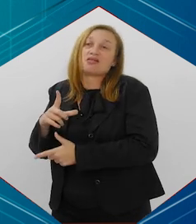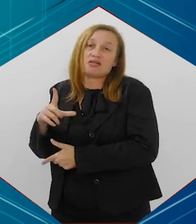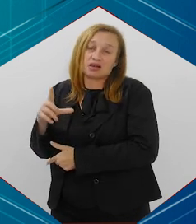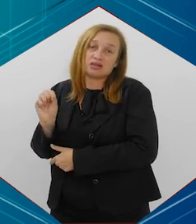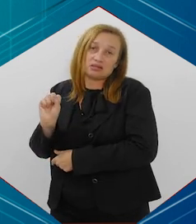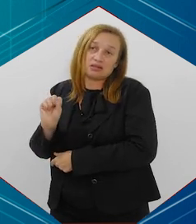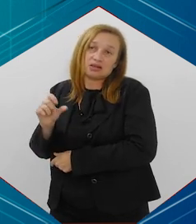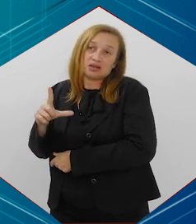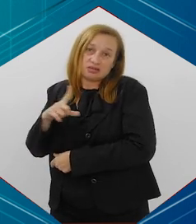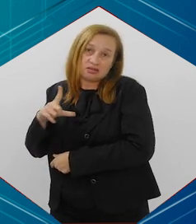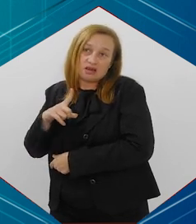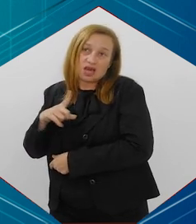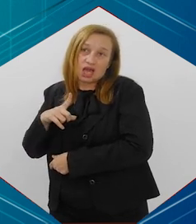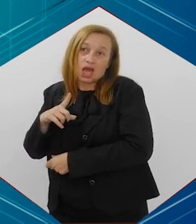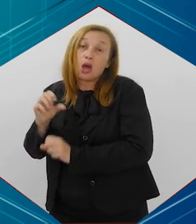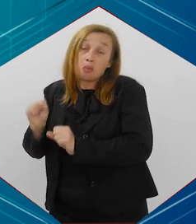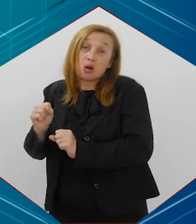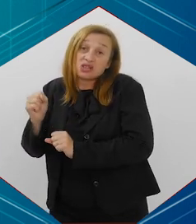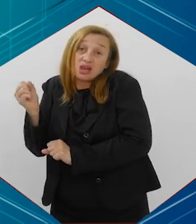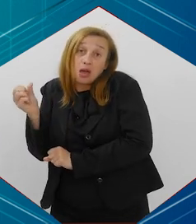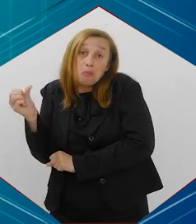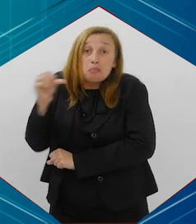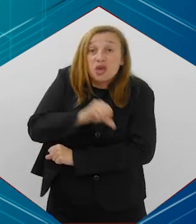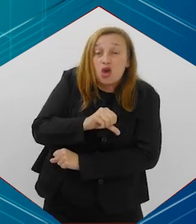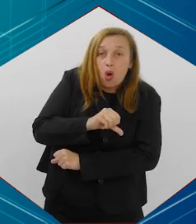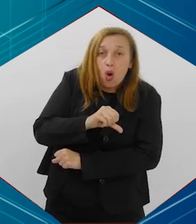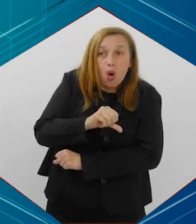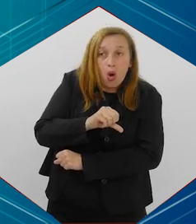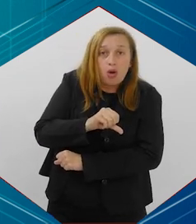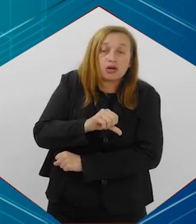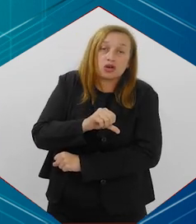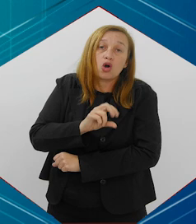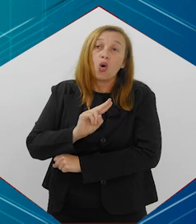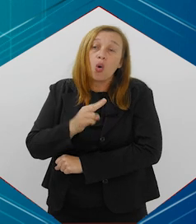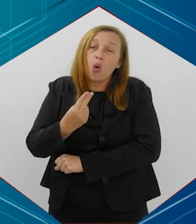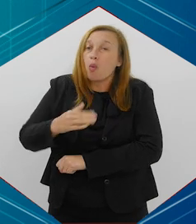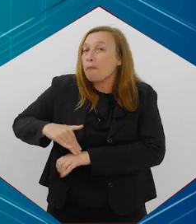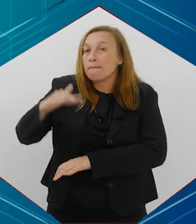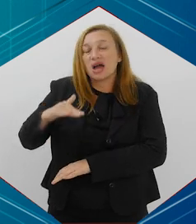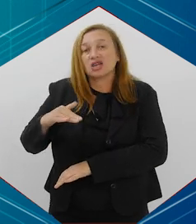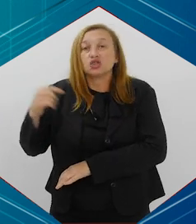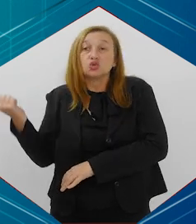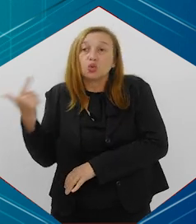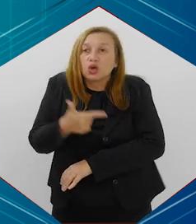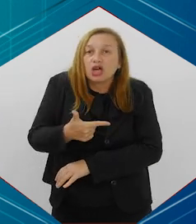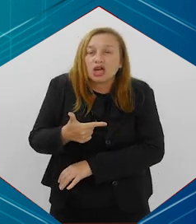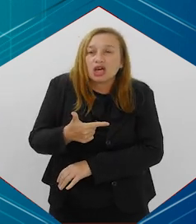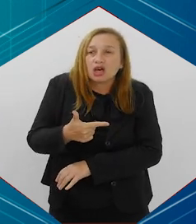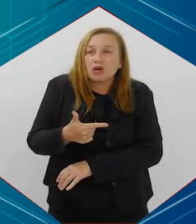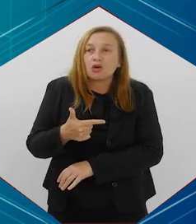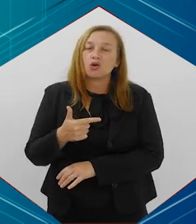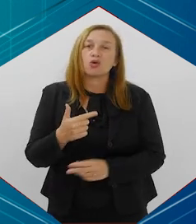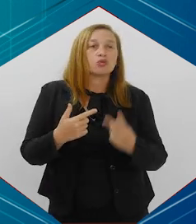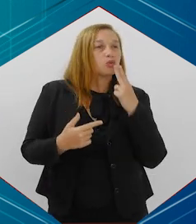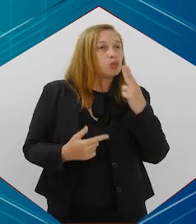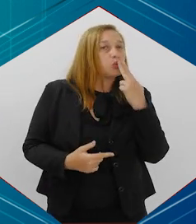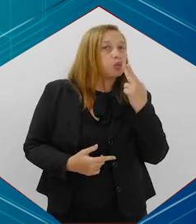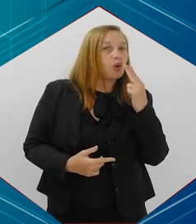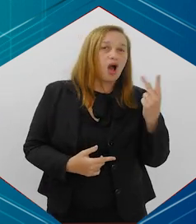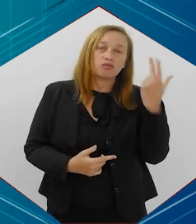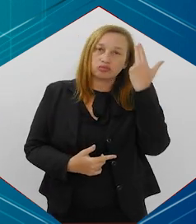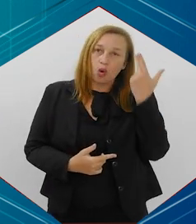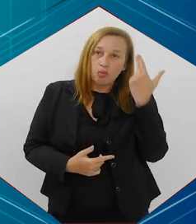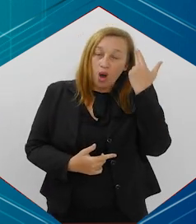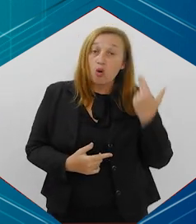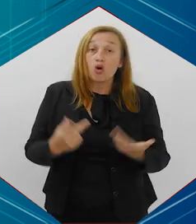E ele pode ser tão maléfico ou até mais do que o cigarro convencional, né?